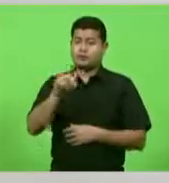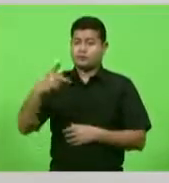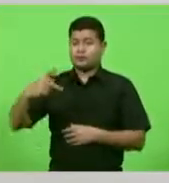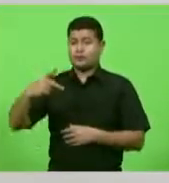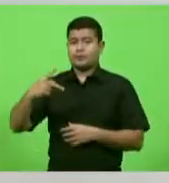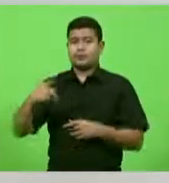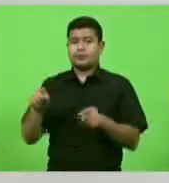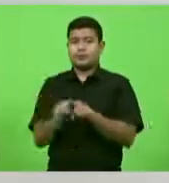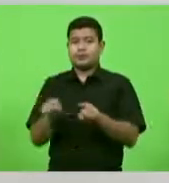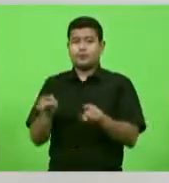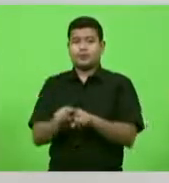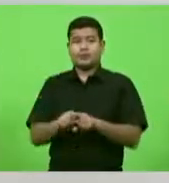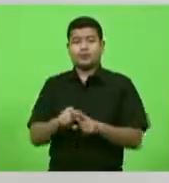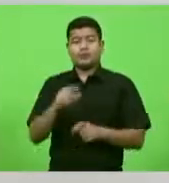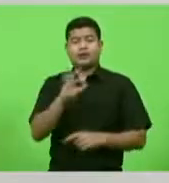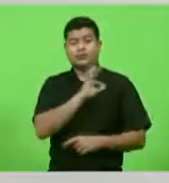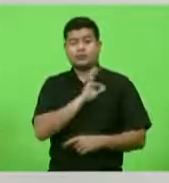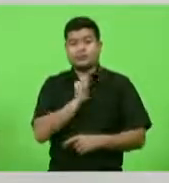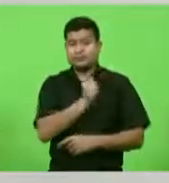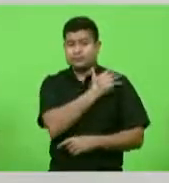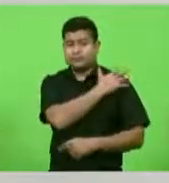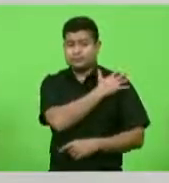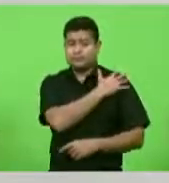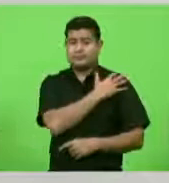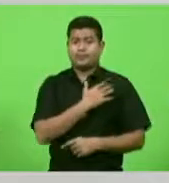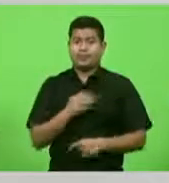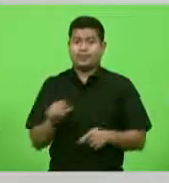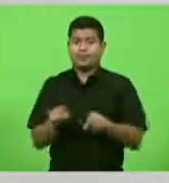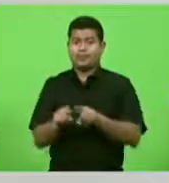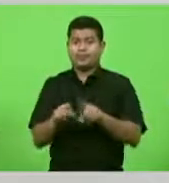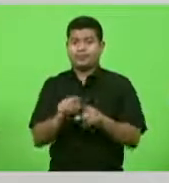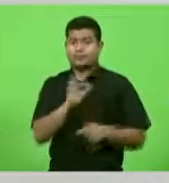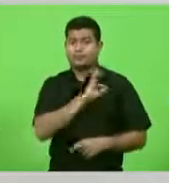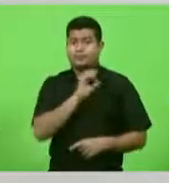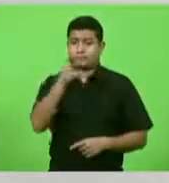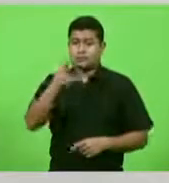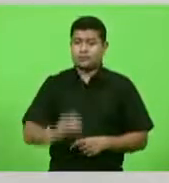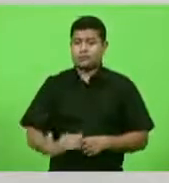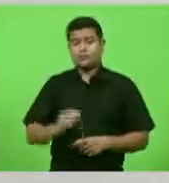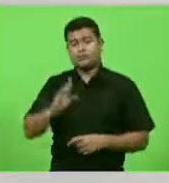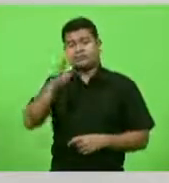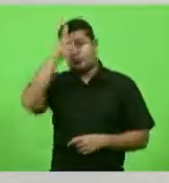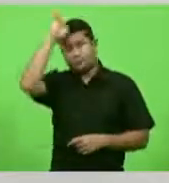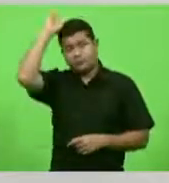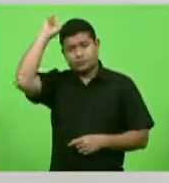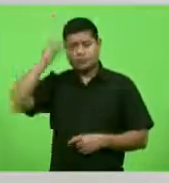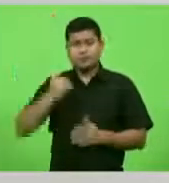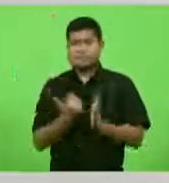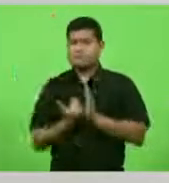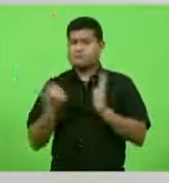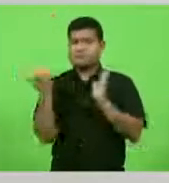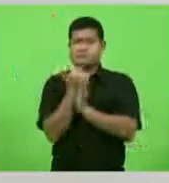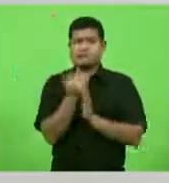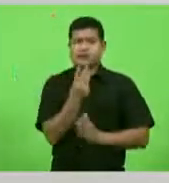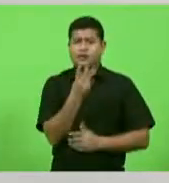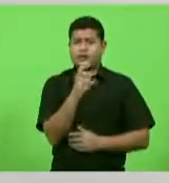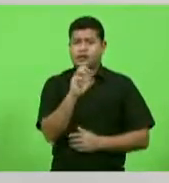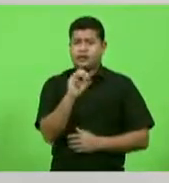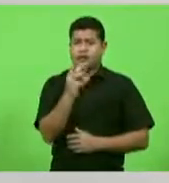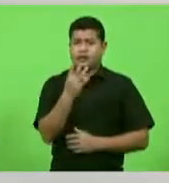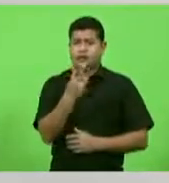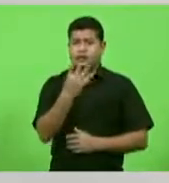na Polícia Civil, quanto na Polícia Militar e quanto no Bombeiro. São mais de R$ 340 milhões